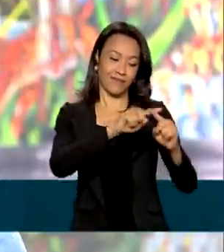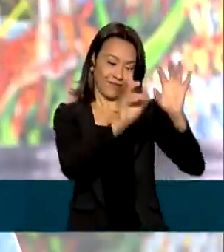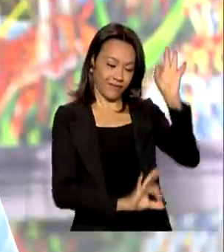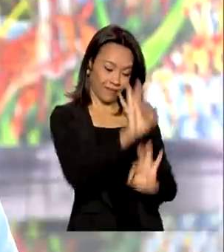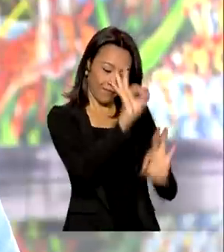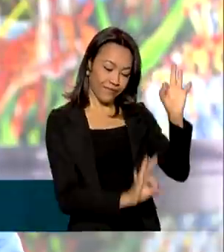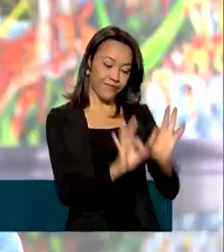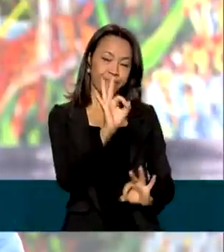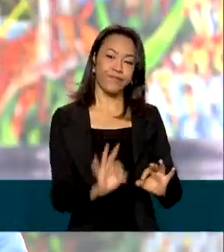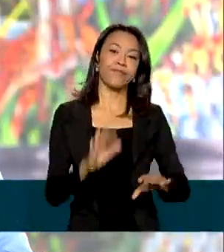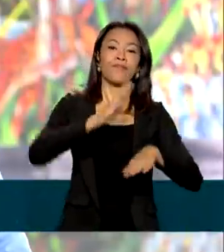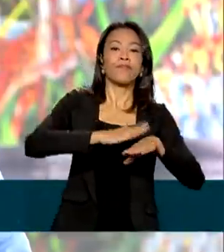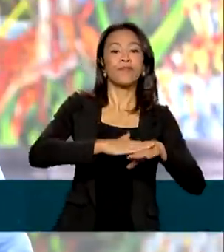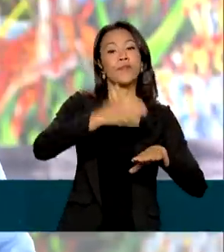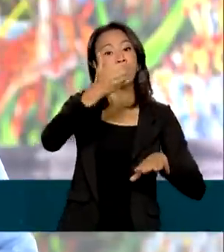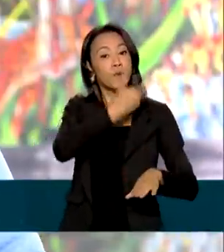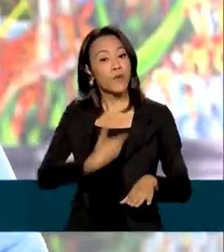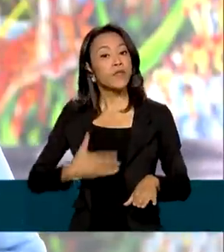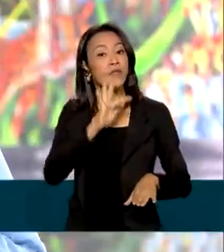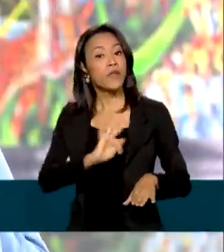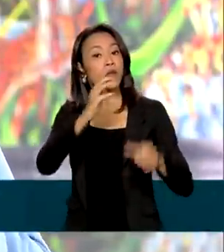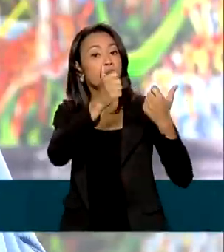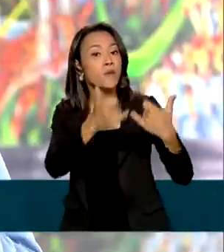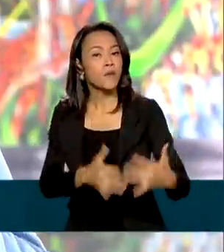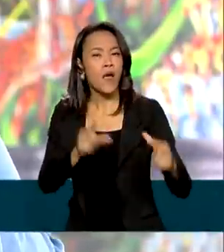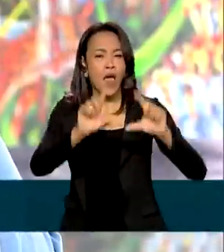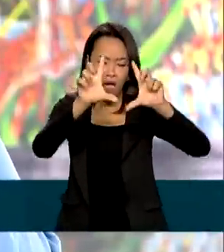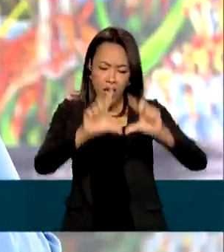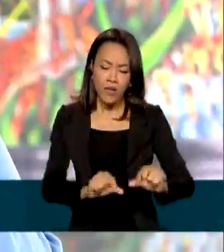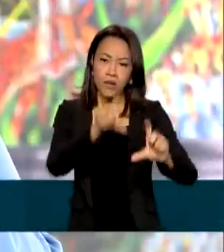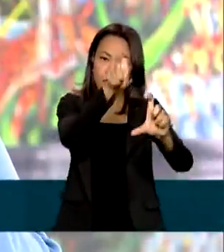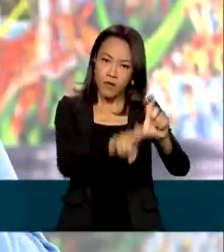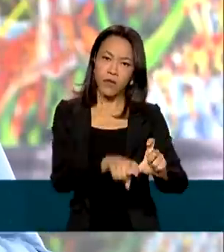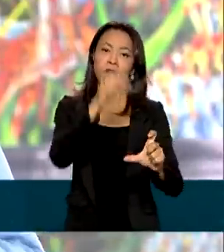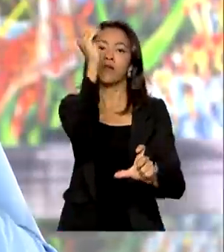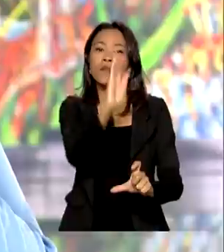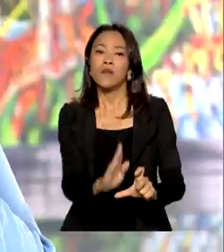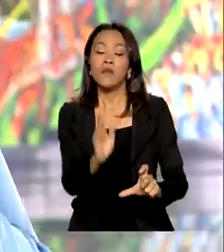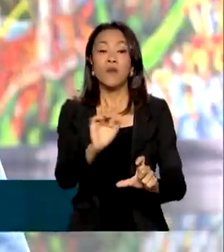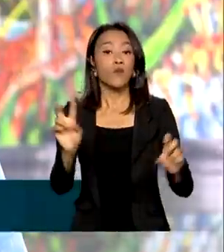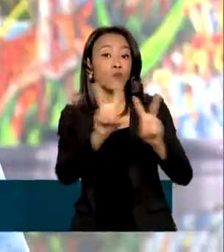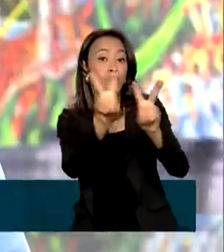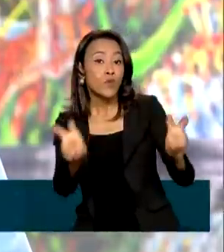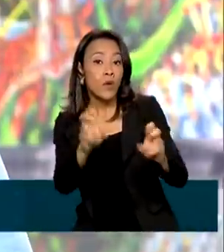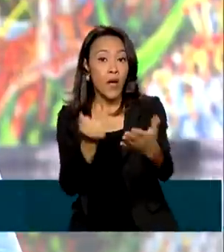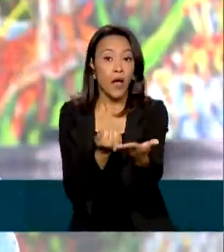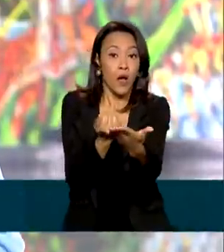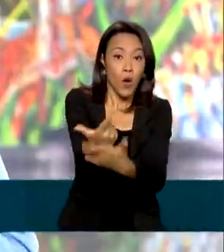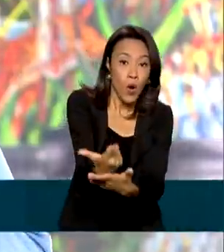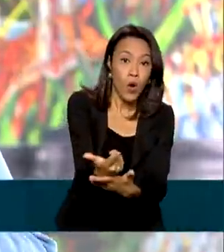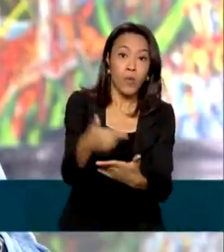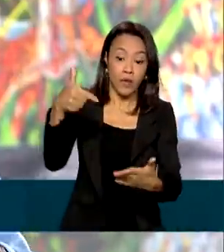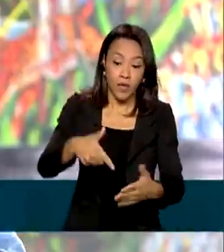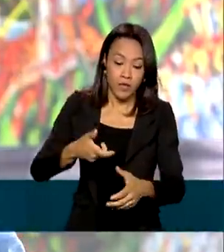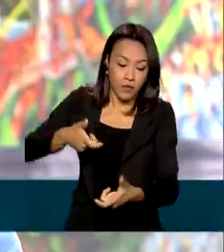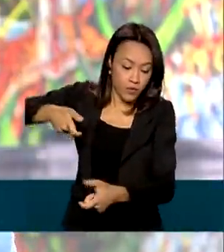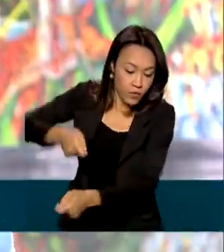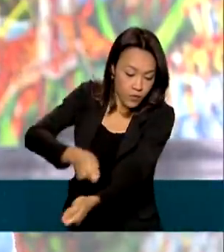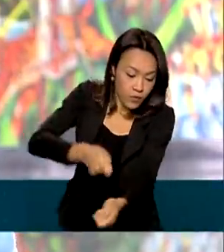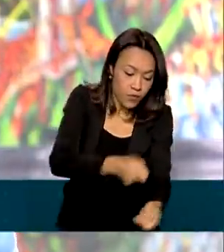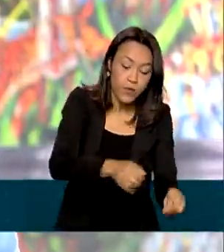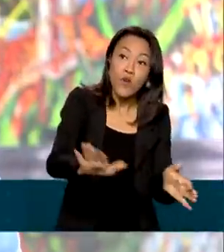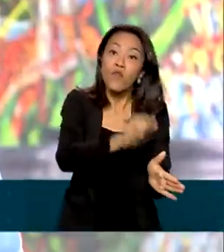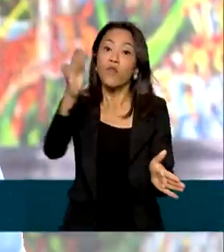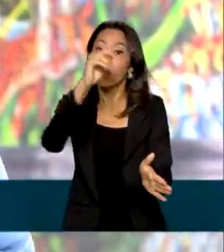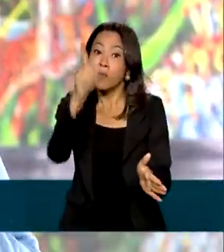segundo o governo federal, é reduzir a dependência do Brasil em relação à importação desses insumos, que são fundamentais para o